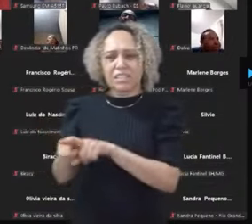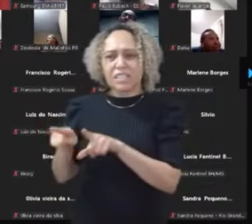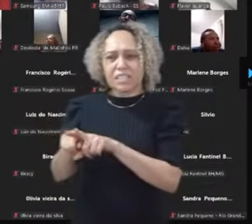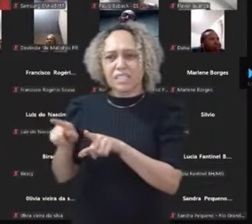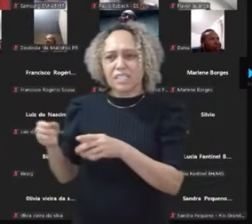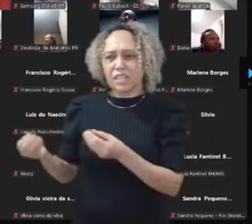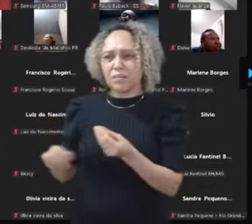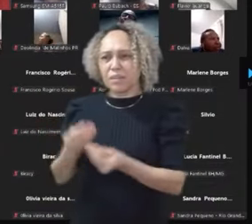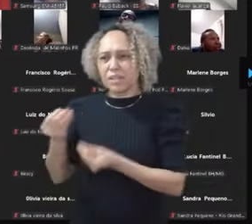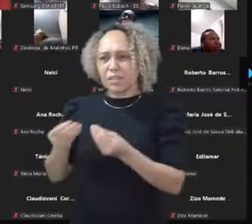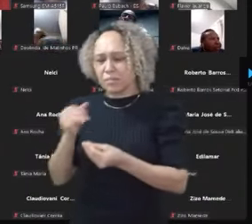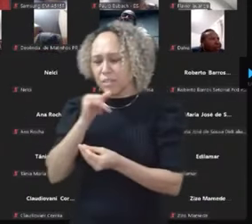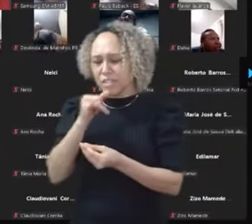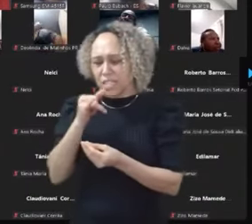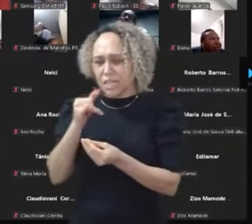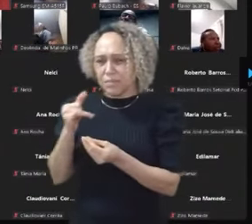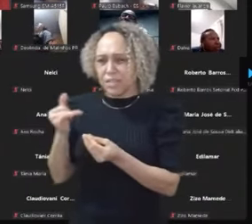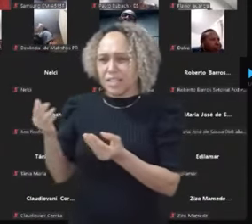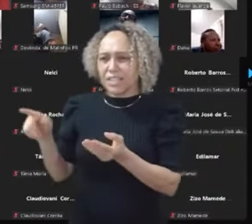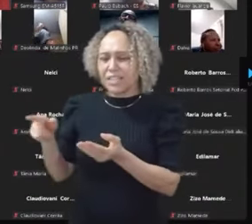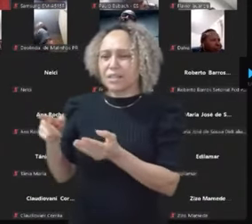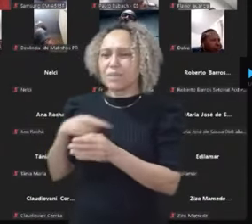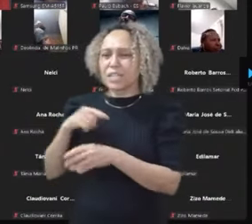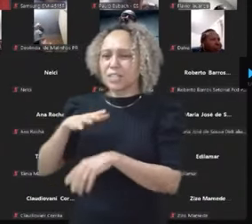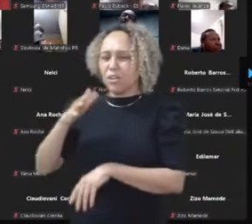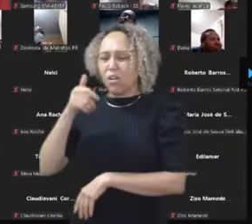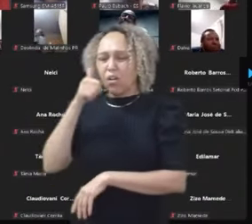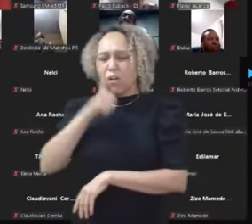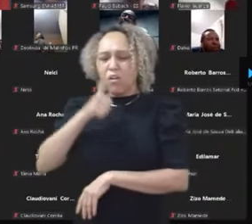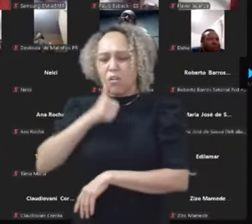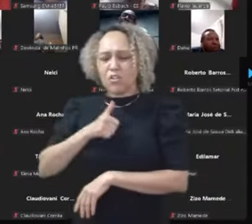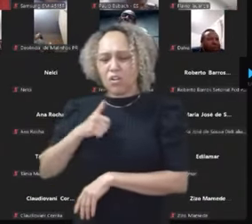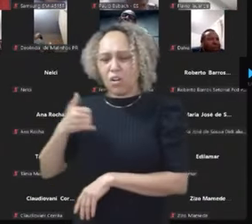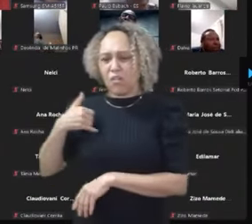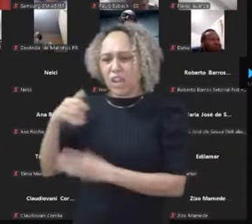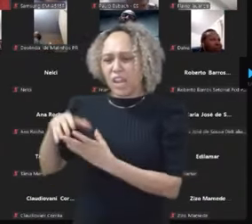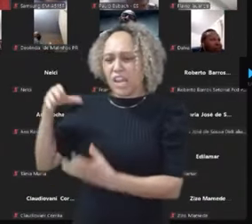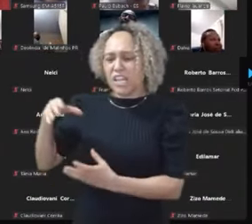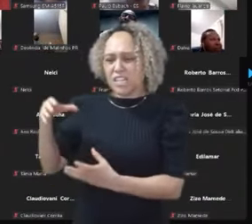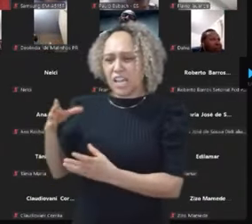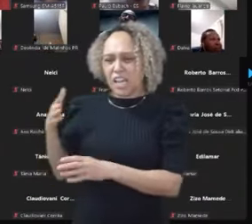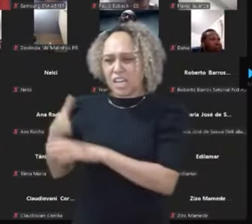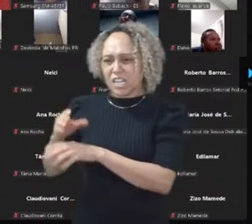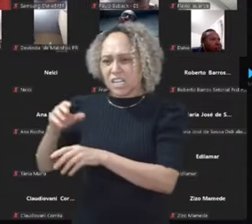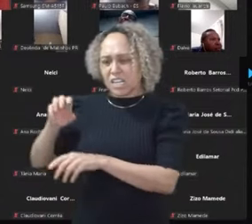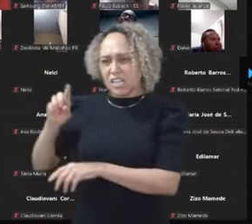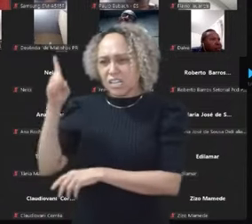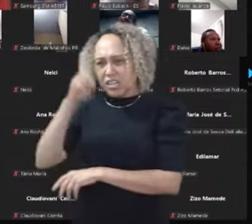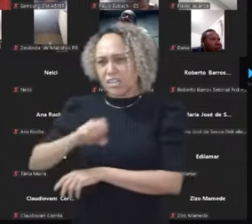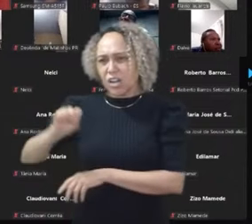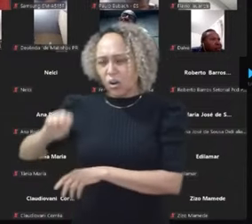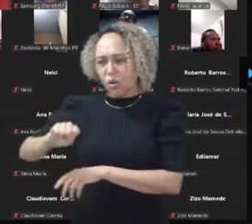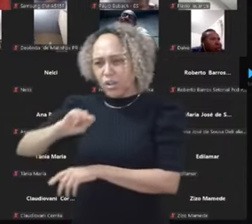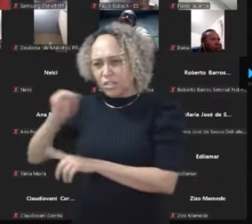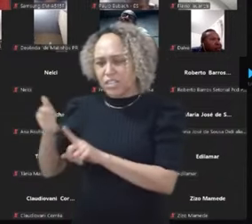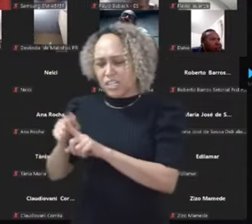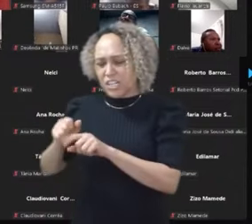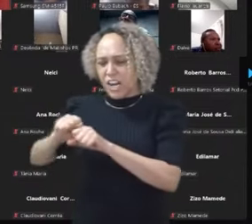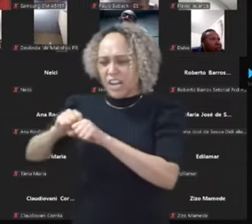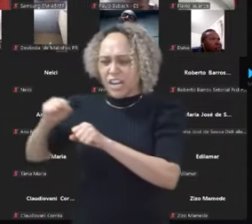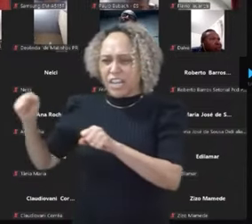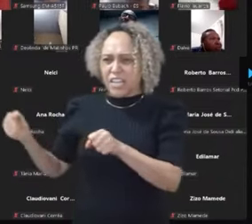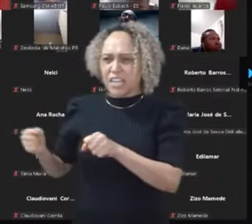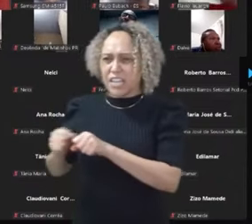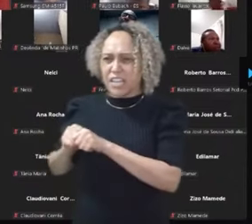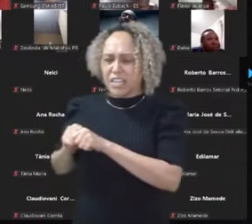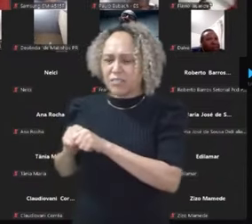patriota ali e tal. Aí você vê, por que eles fazem isso? Porque eles sabem que a pessoa que vai consumir um conteúdo, ela não quer saber, ela vai consumir